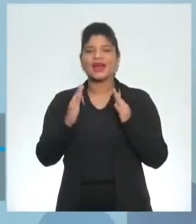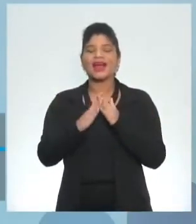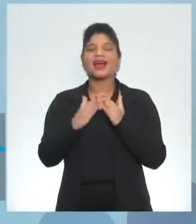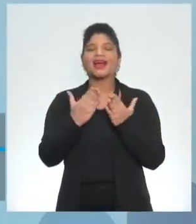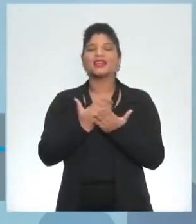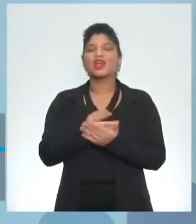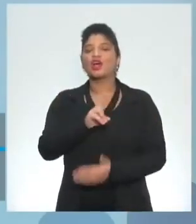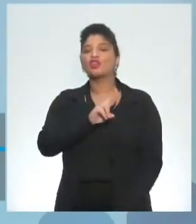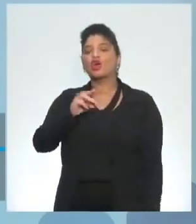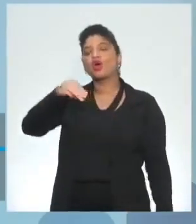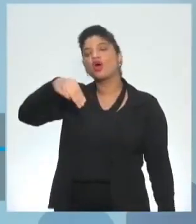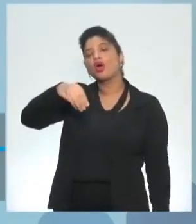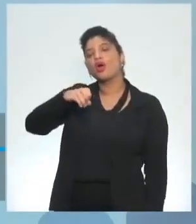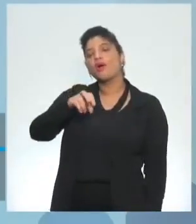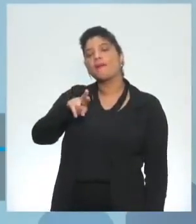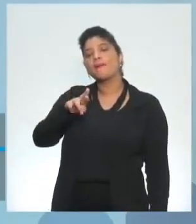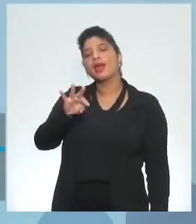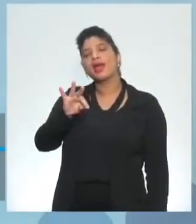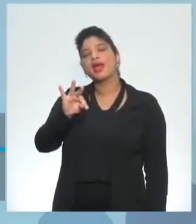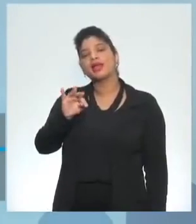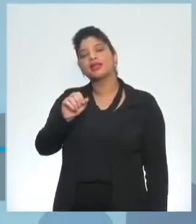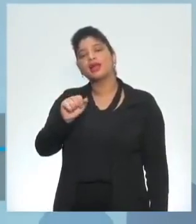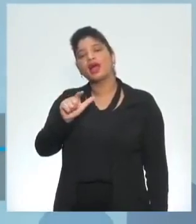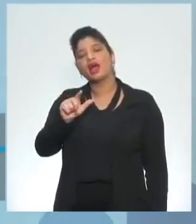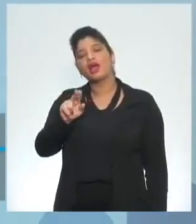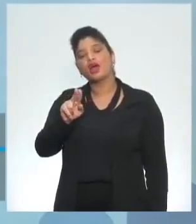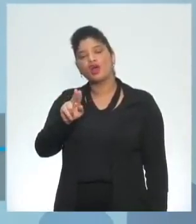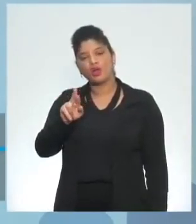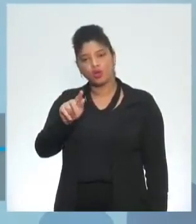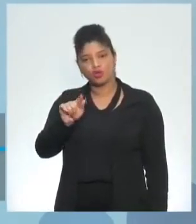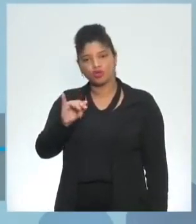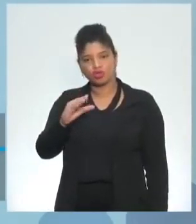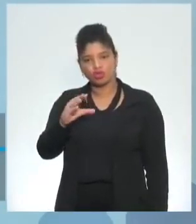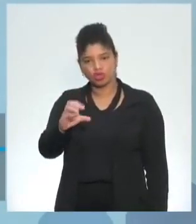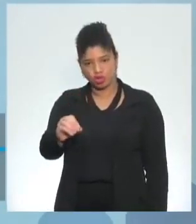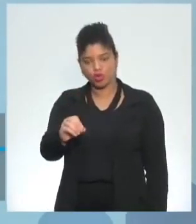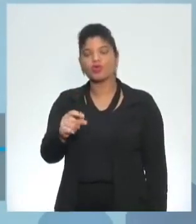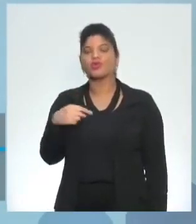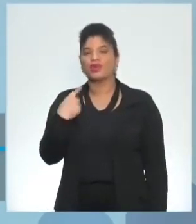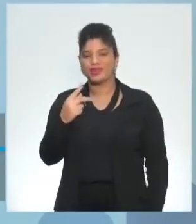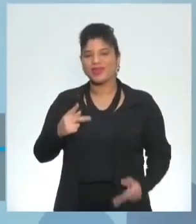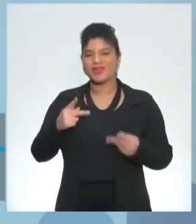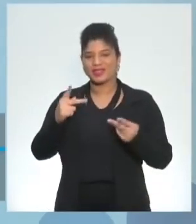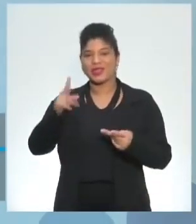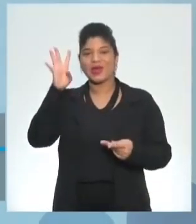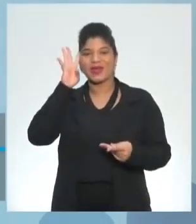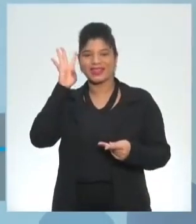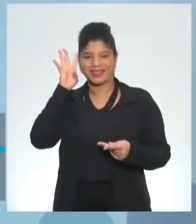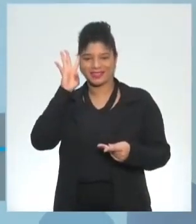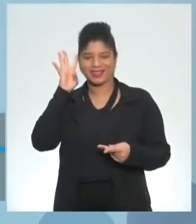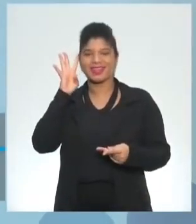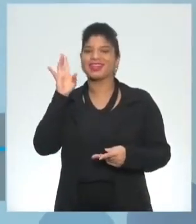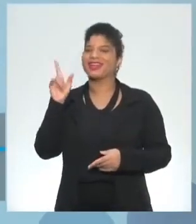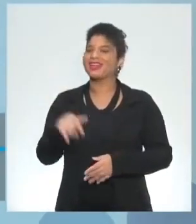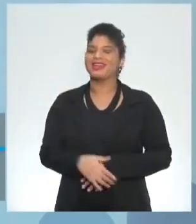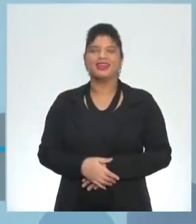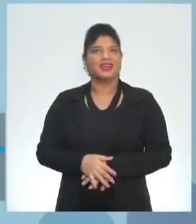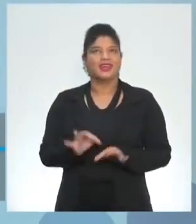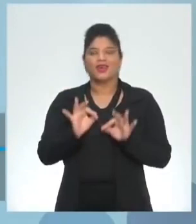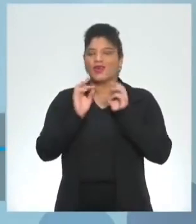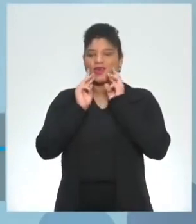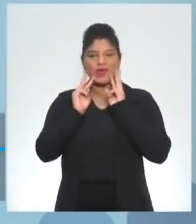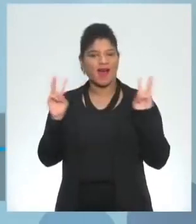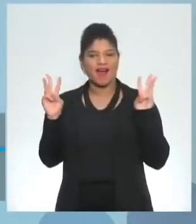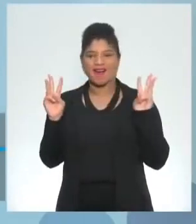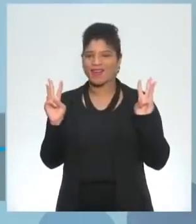metalúrgico luís dos santos nós visitamos eu e o ed visitamos essa escola na quarta-feira super